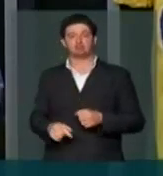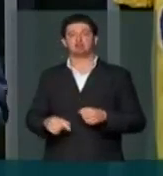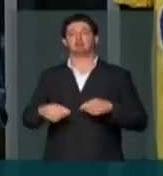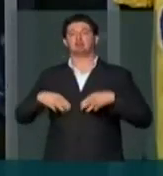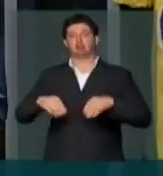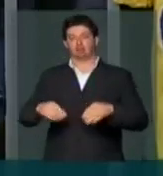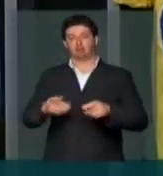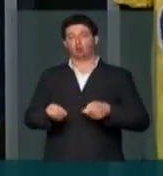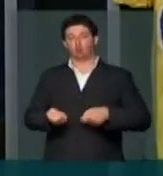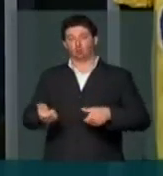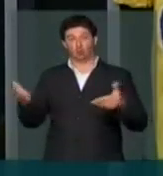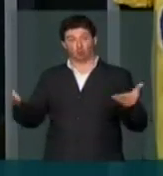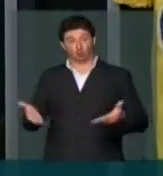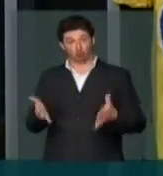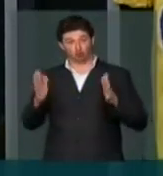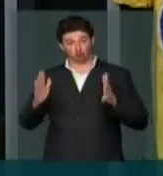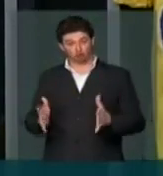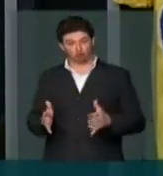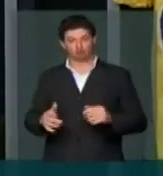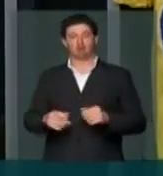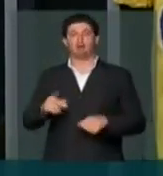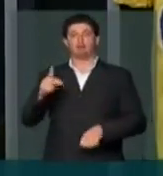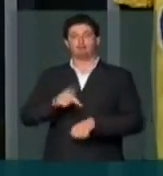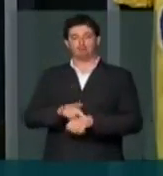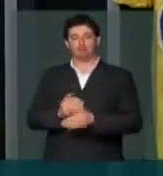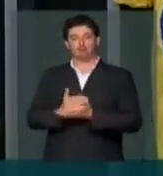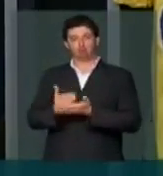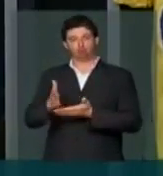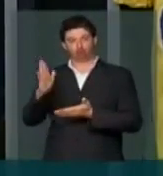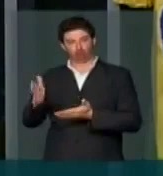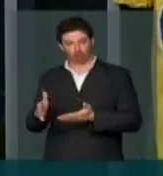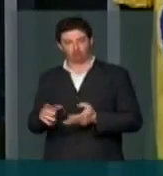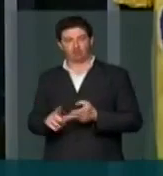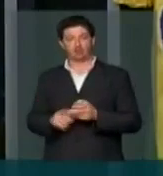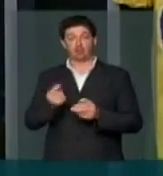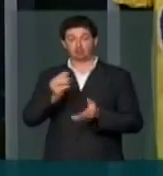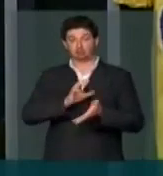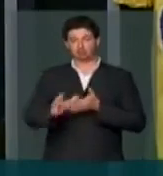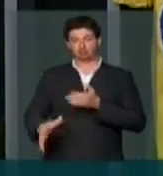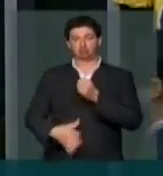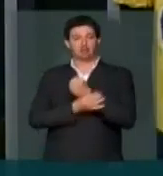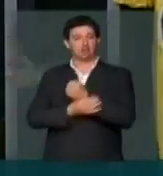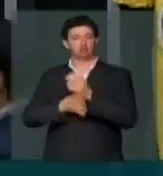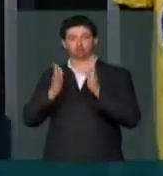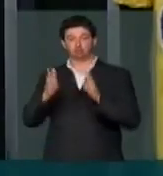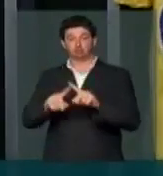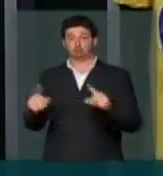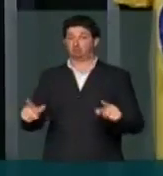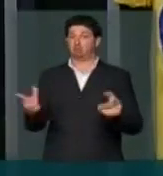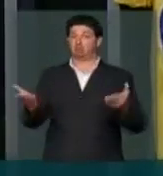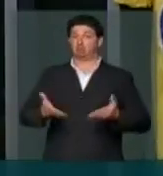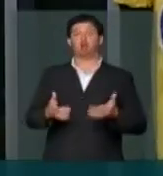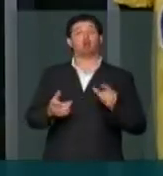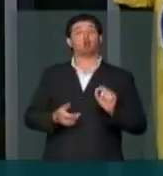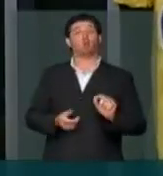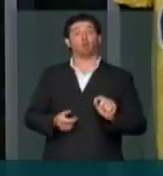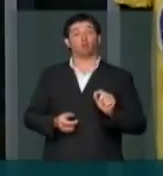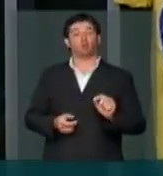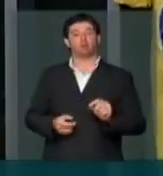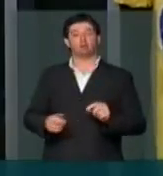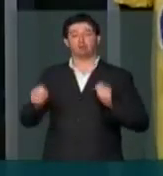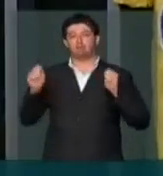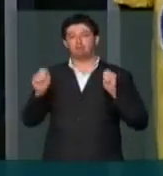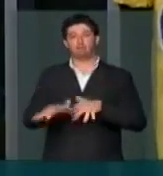Terreno já doado hoje, para a fundamental lançada, recurso inicial garantido, mas agora é necessário que haja